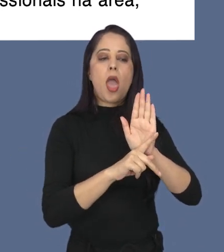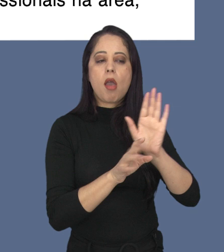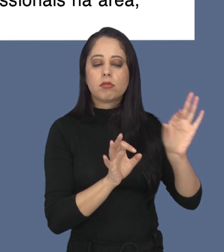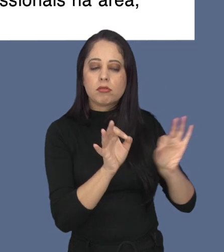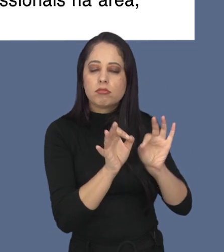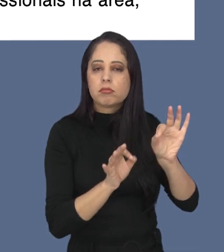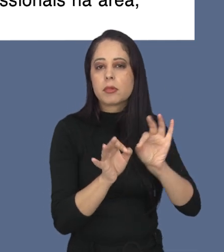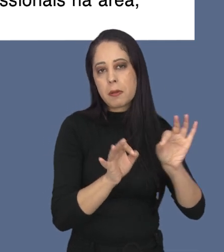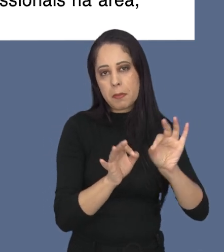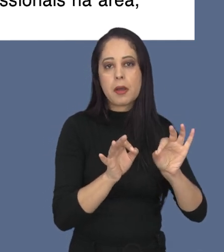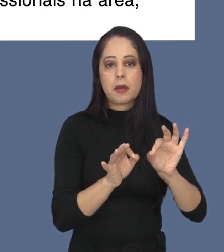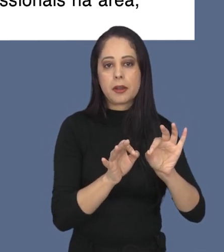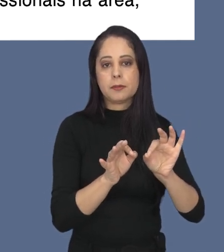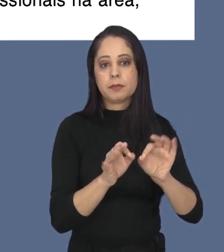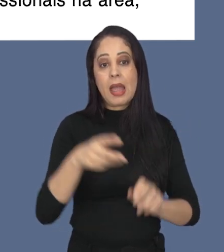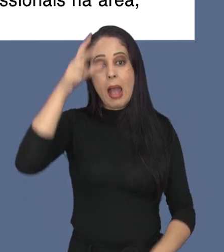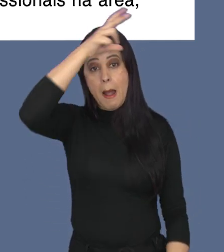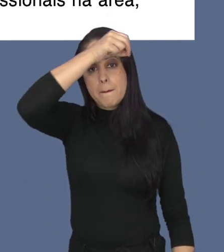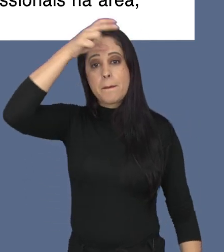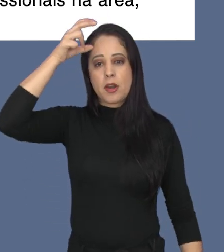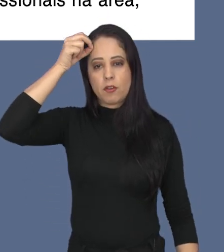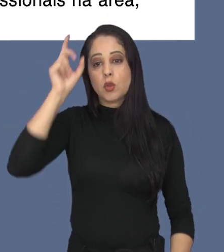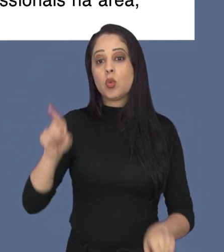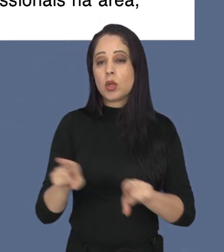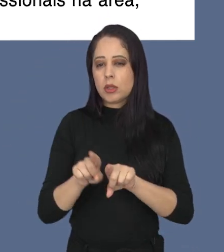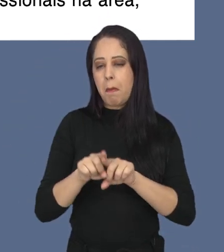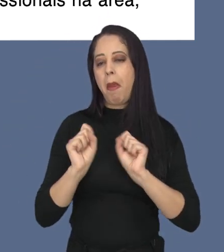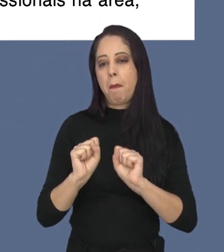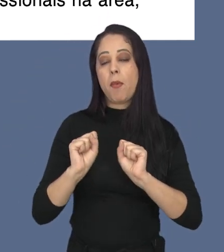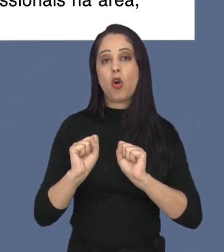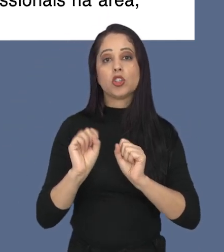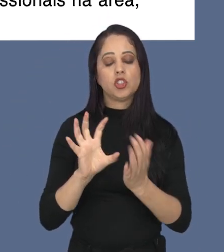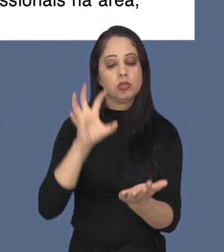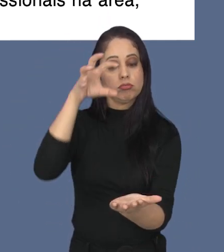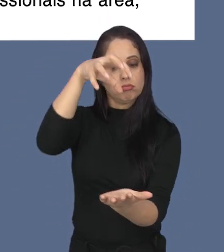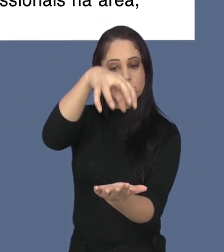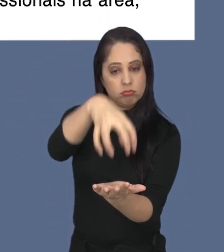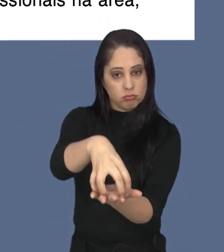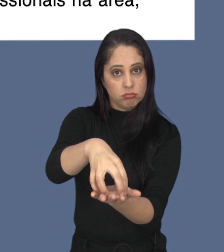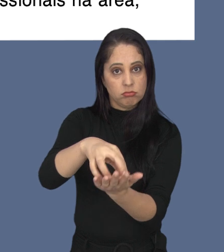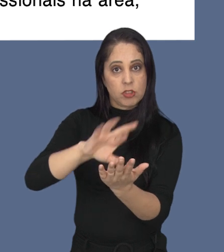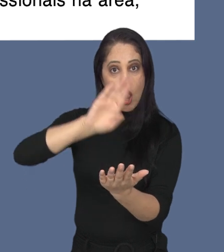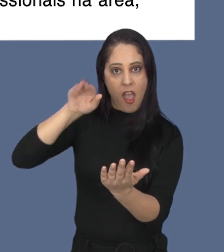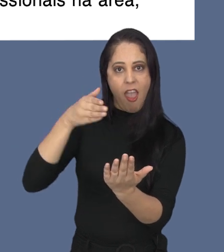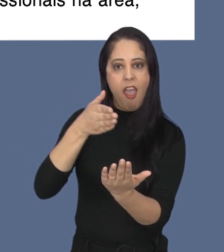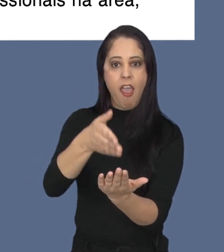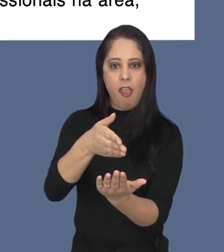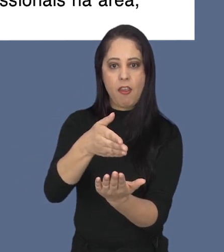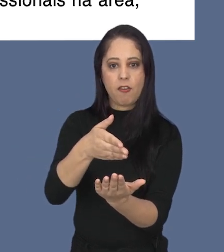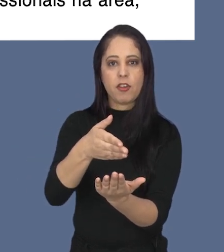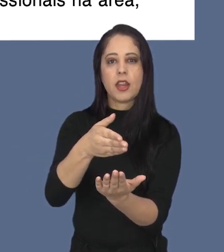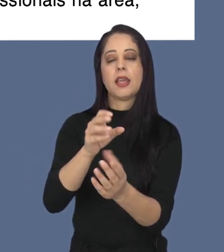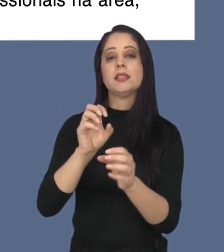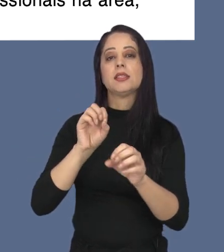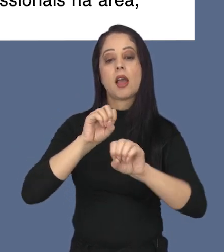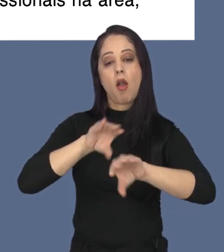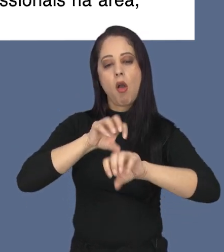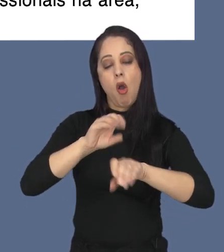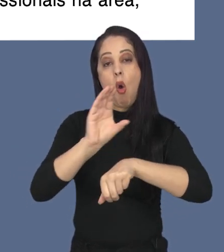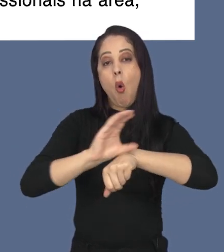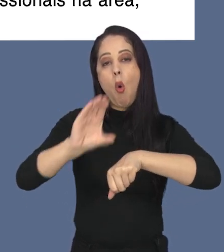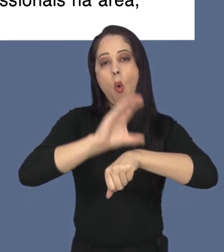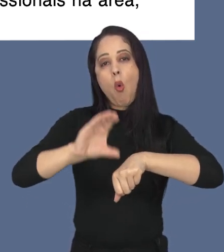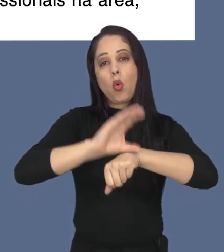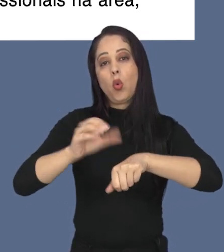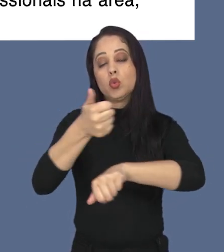que desenvolvam projetos relacionados ao tema, a prefeitura ainda poderia criar um centro de referência para